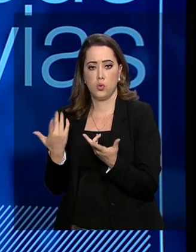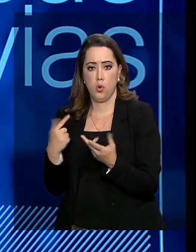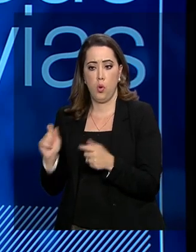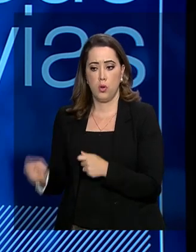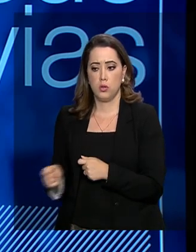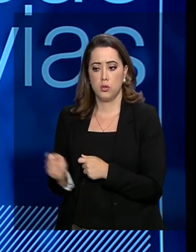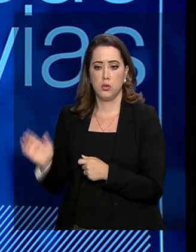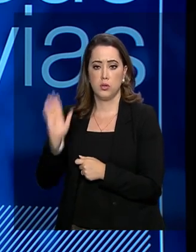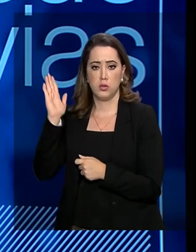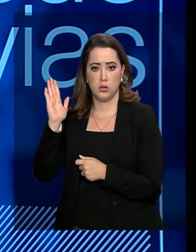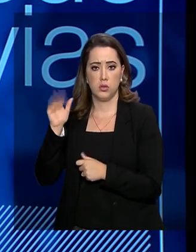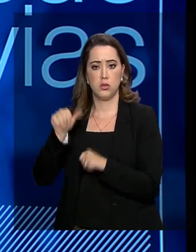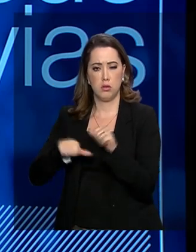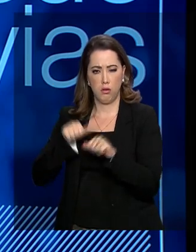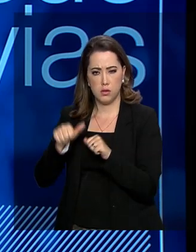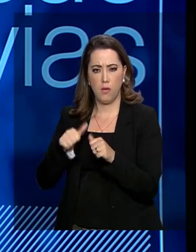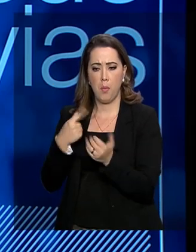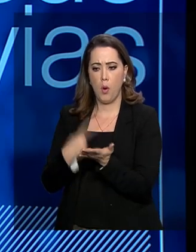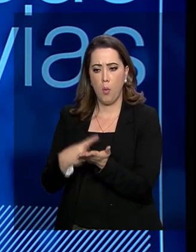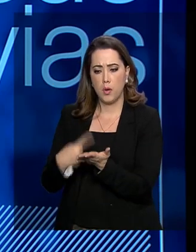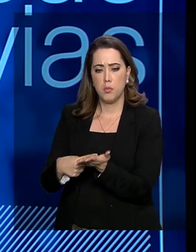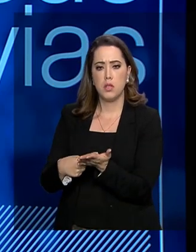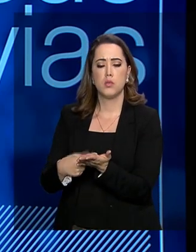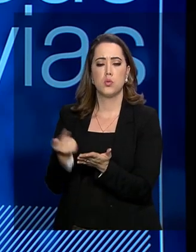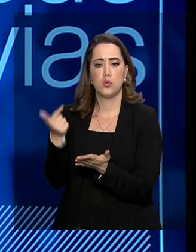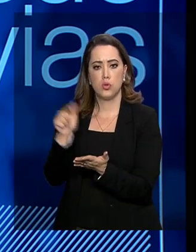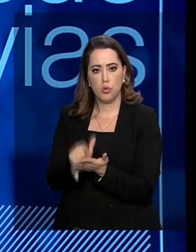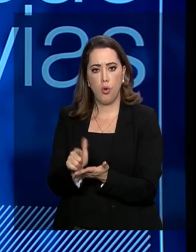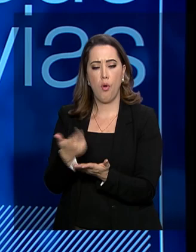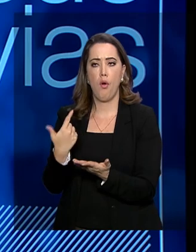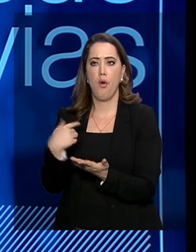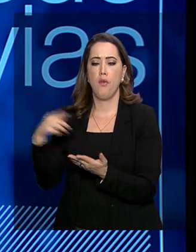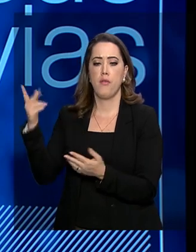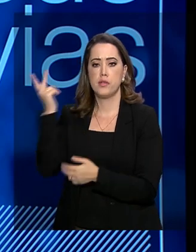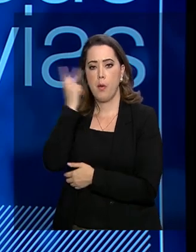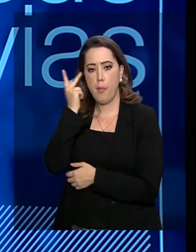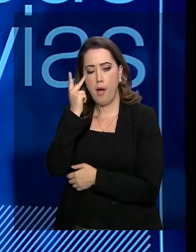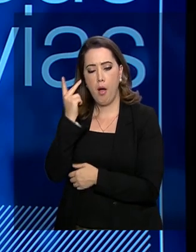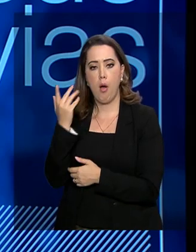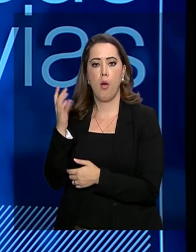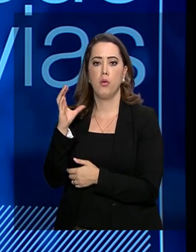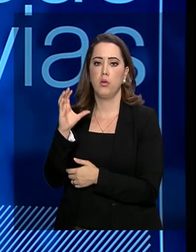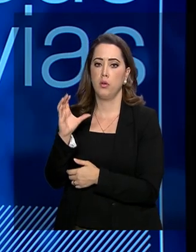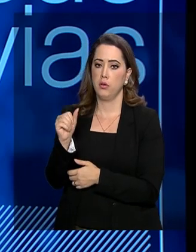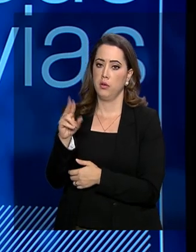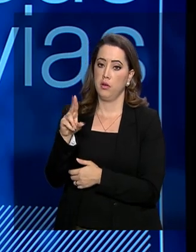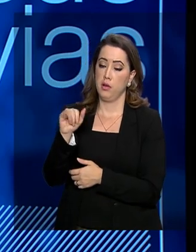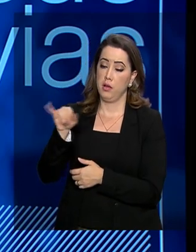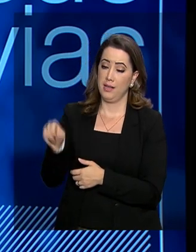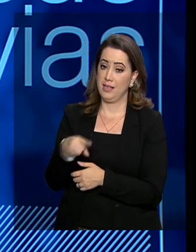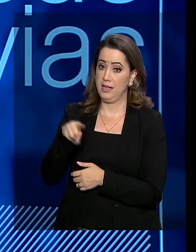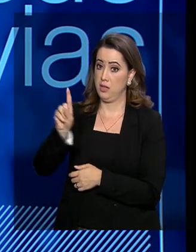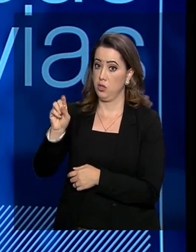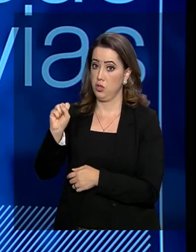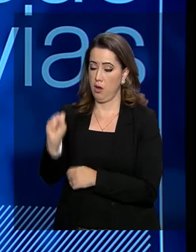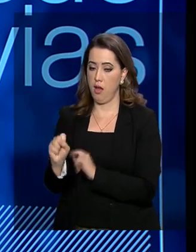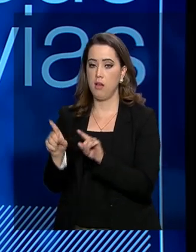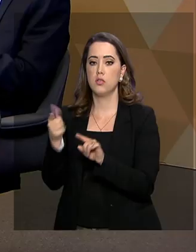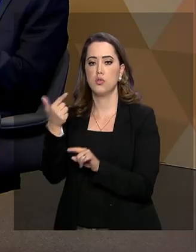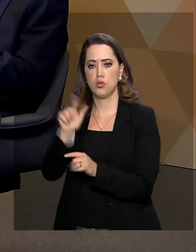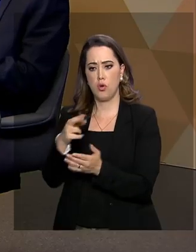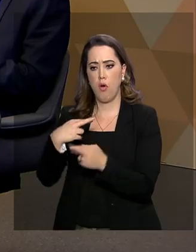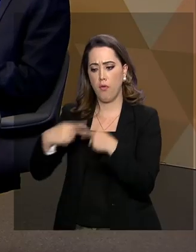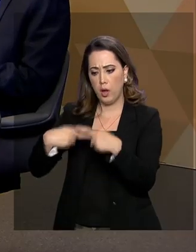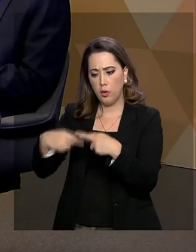na Malha Paulista, na Malha Oeste, a ferrovia de Carajás, Ferrovia de Vitória Minas, que queremos renovar